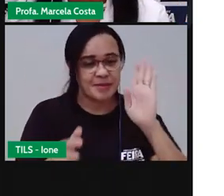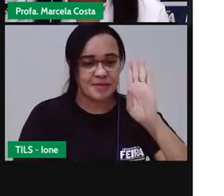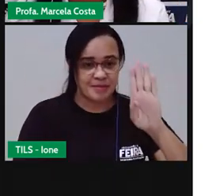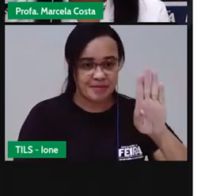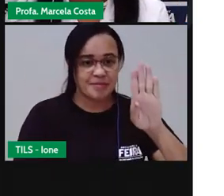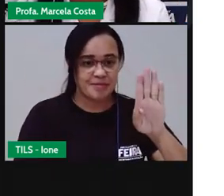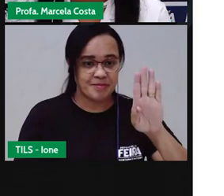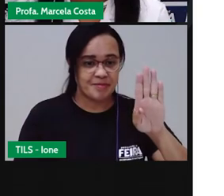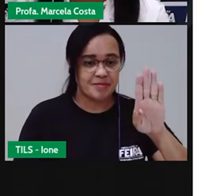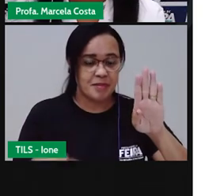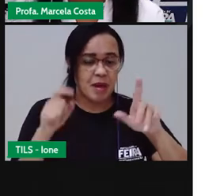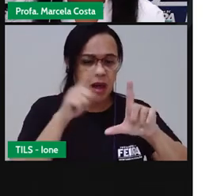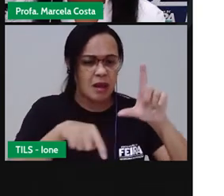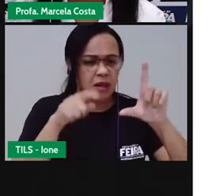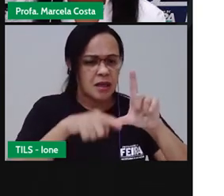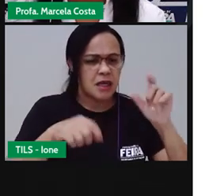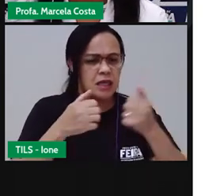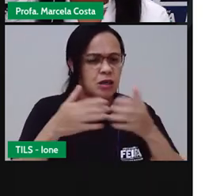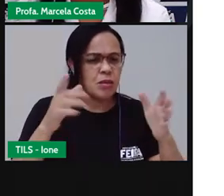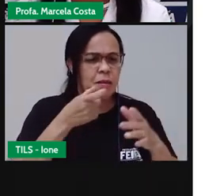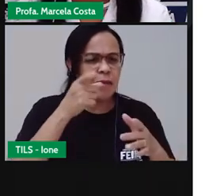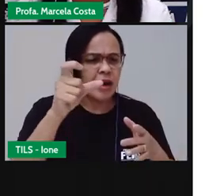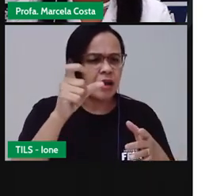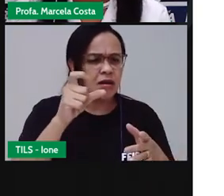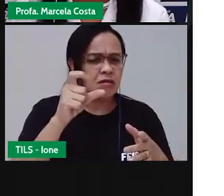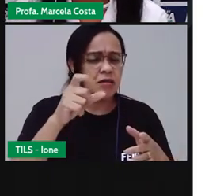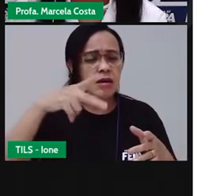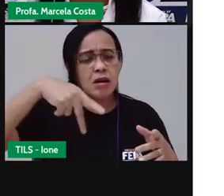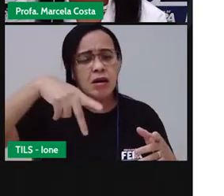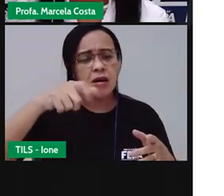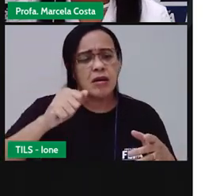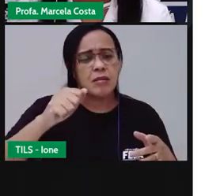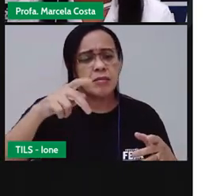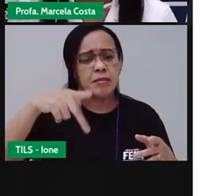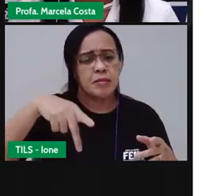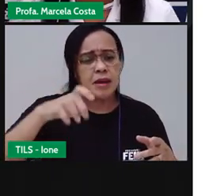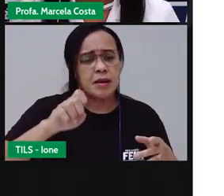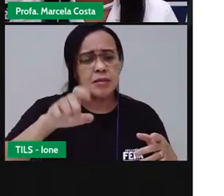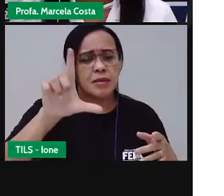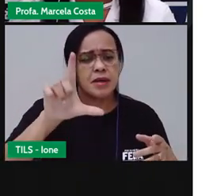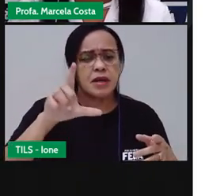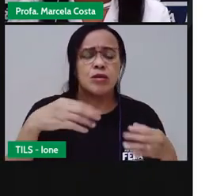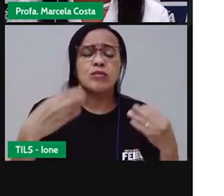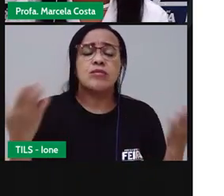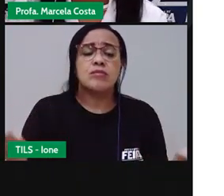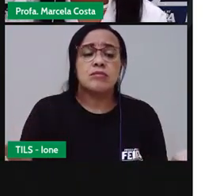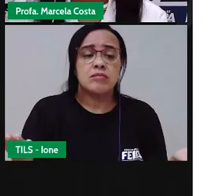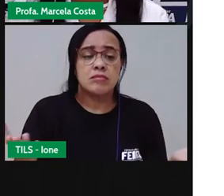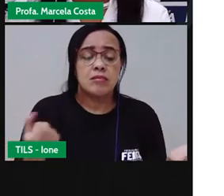Papel. Começa com qual letra? Qual é o som inicial que você ouve quando você fala papel? Papel.